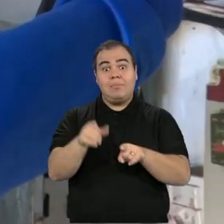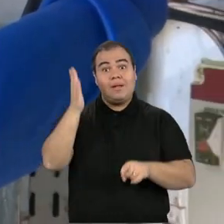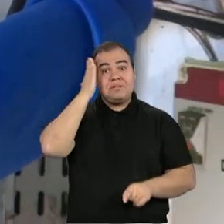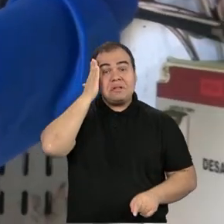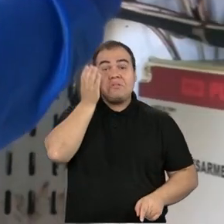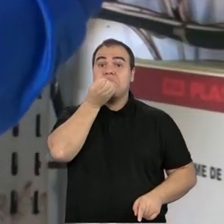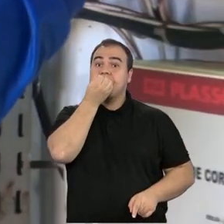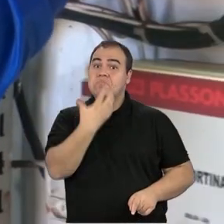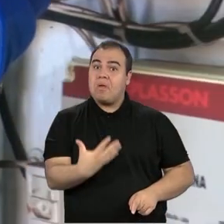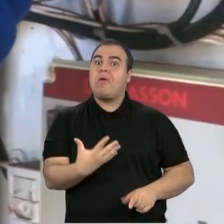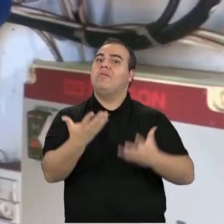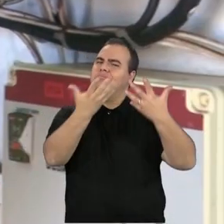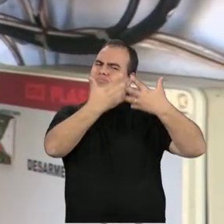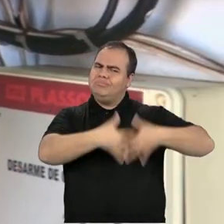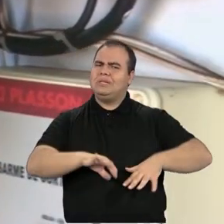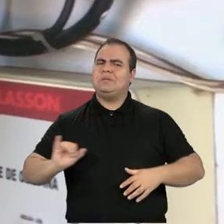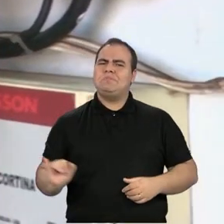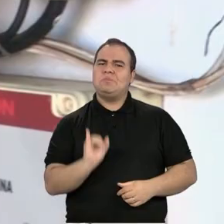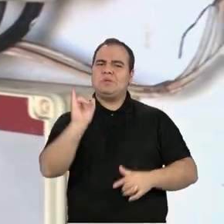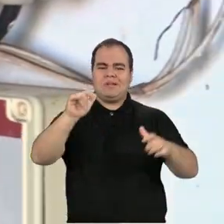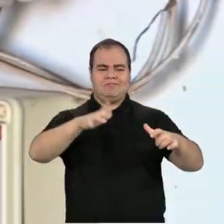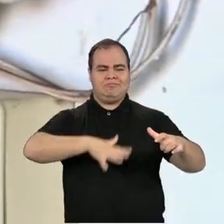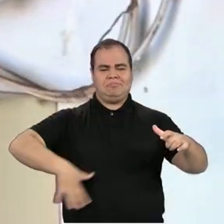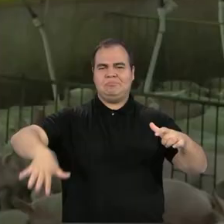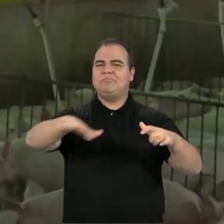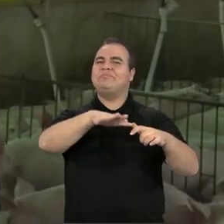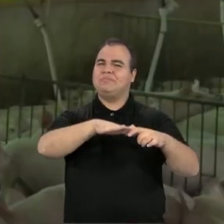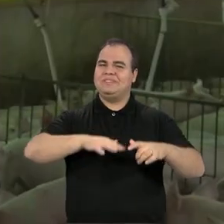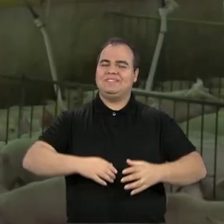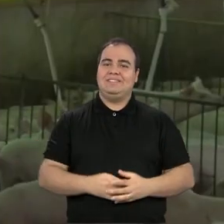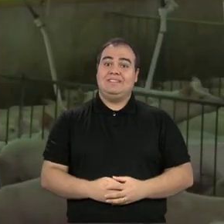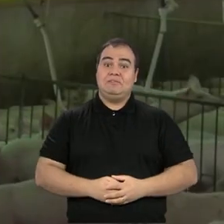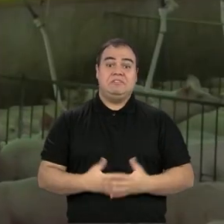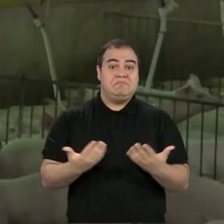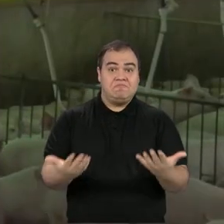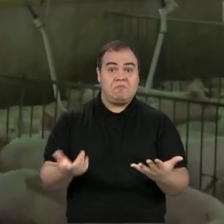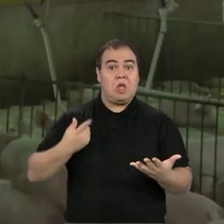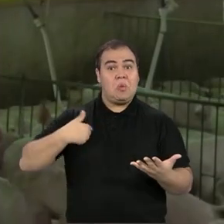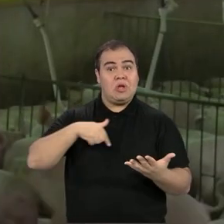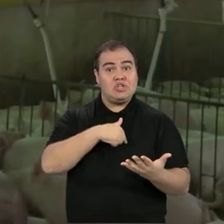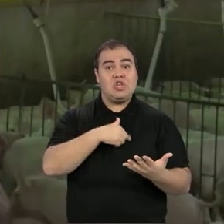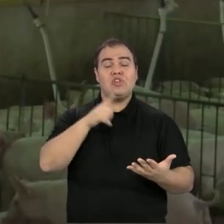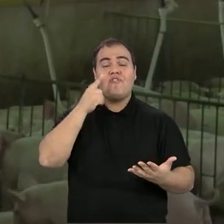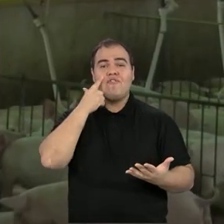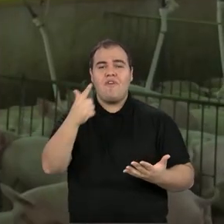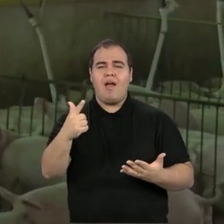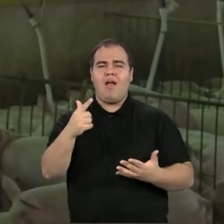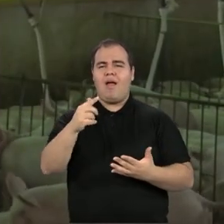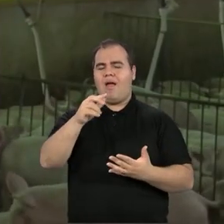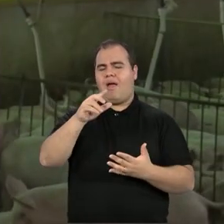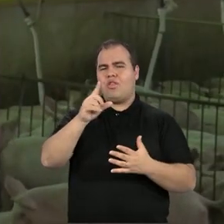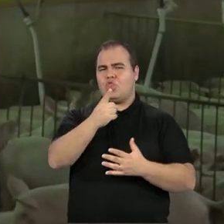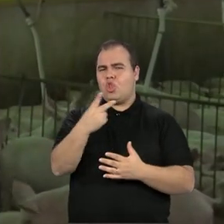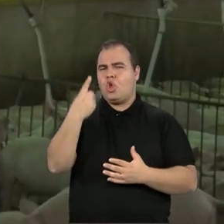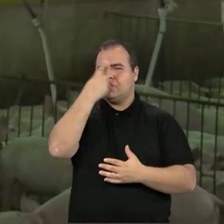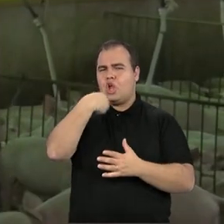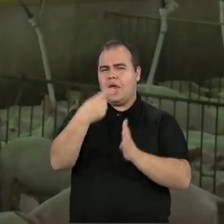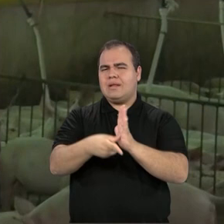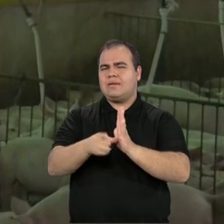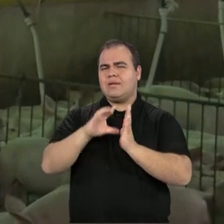imprescindível para a boa ambiência das granjas. Então a gente aquece o barracão, né? 12 horas antes, com a temperatura